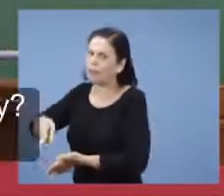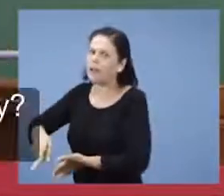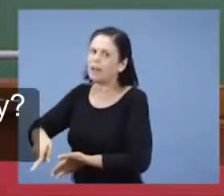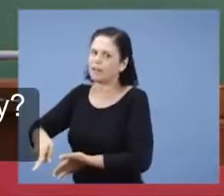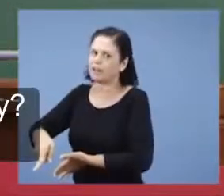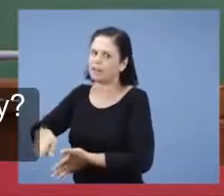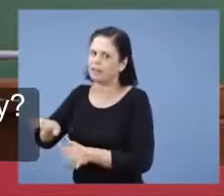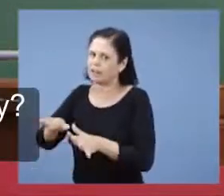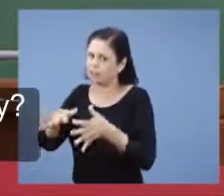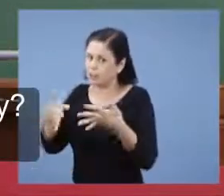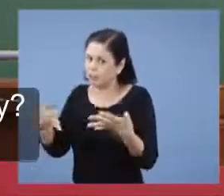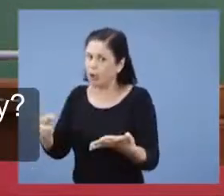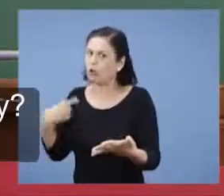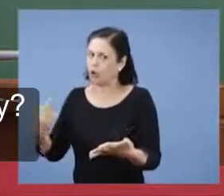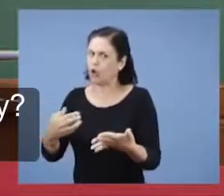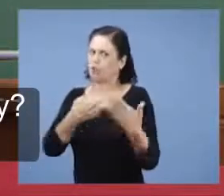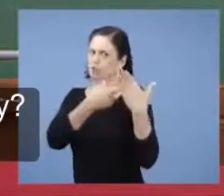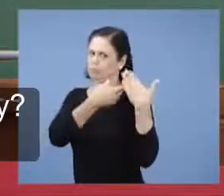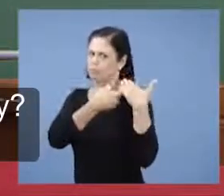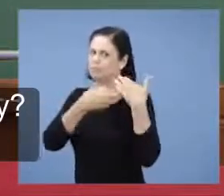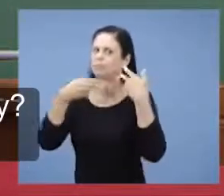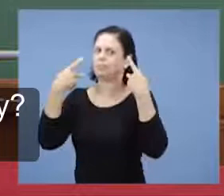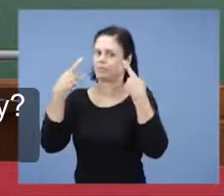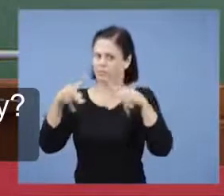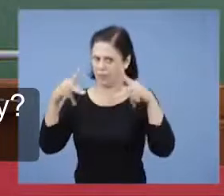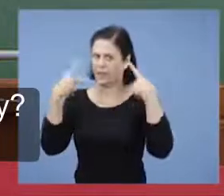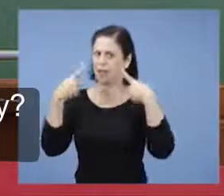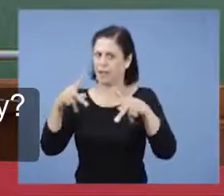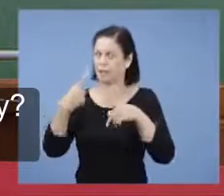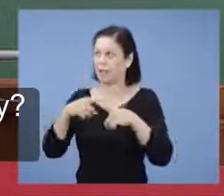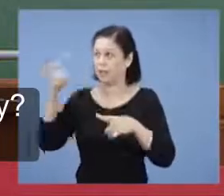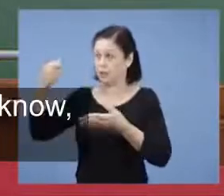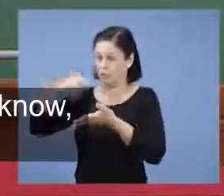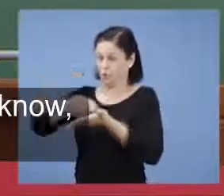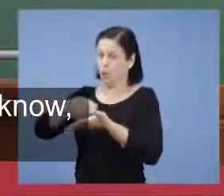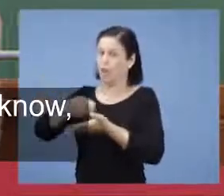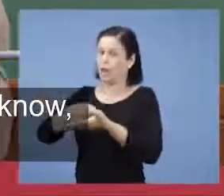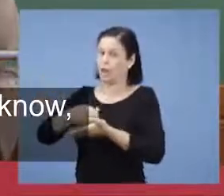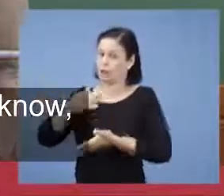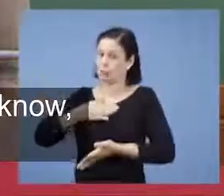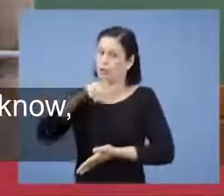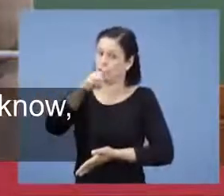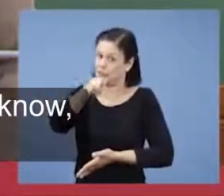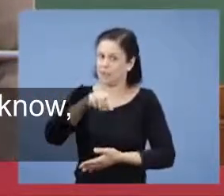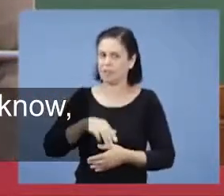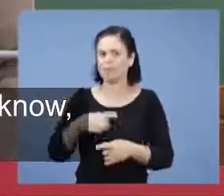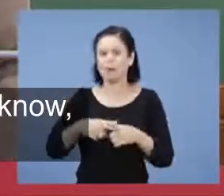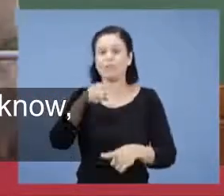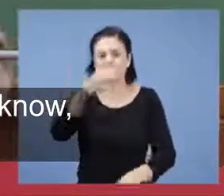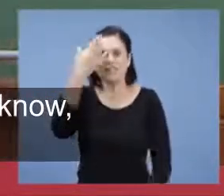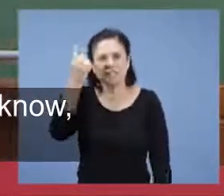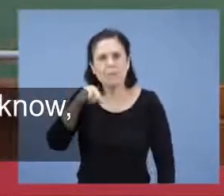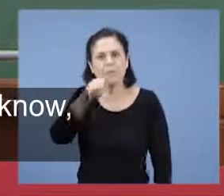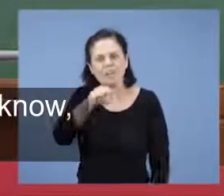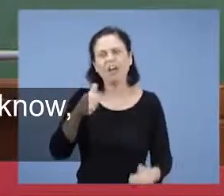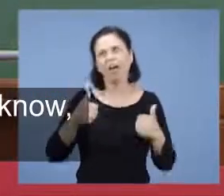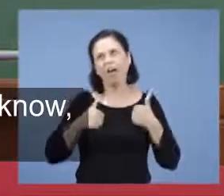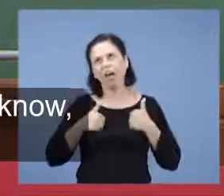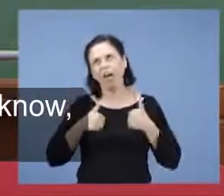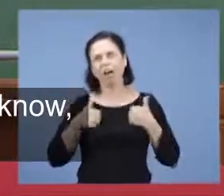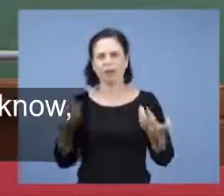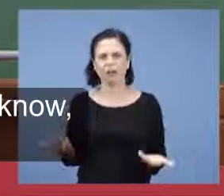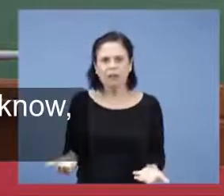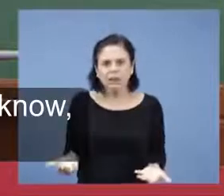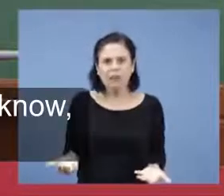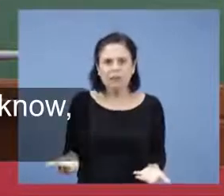Essa palavra vai ser cobrada. Ela vai ser cobrada. Por quê? Porque você sabia e não fez. O outro não sabia.